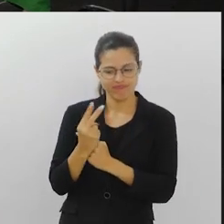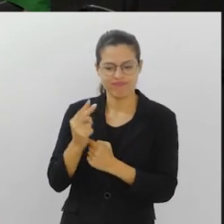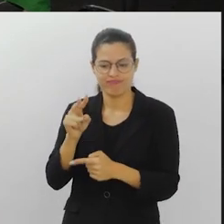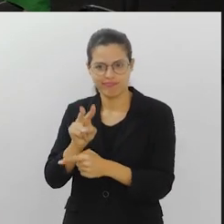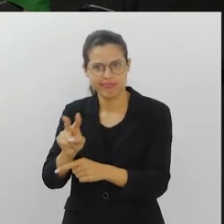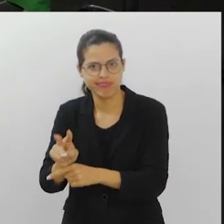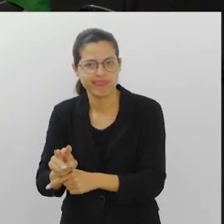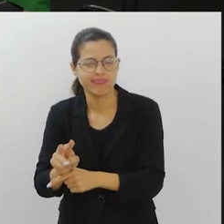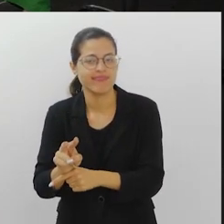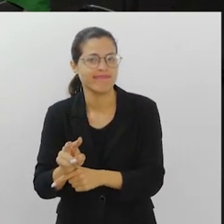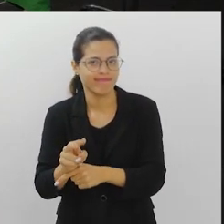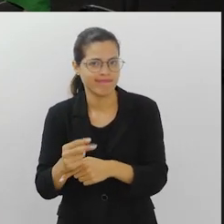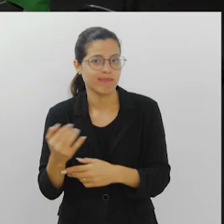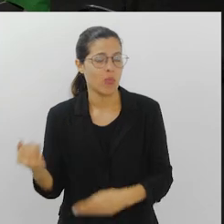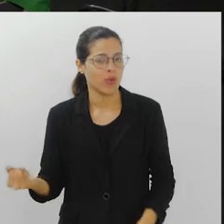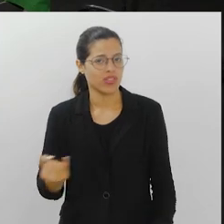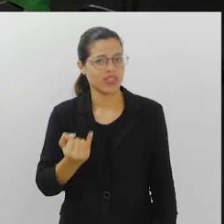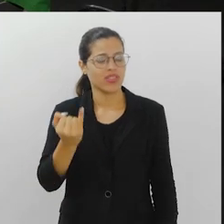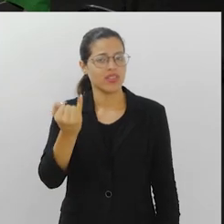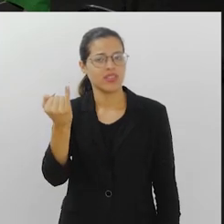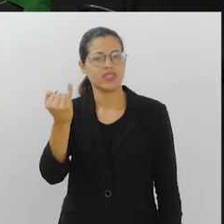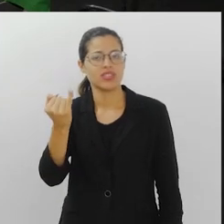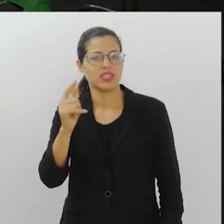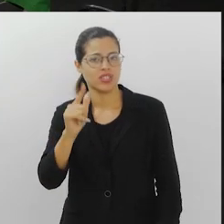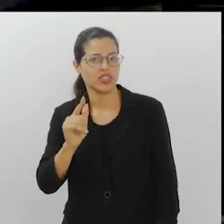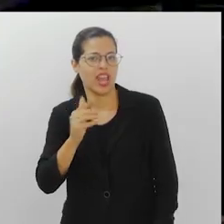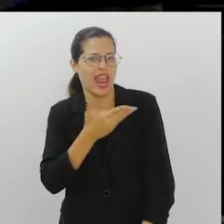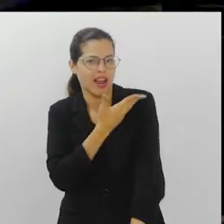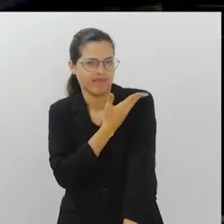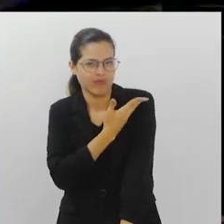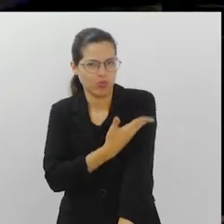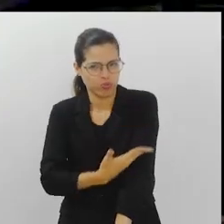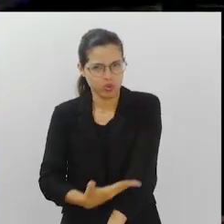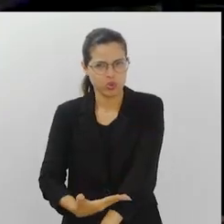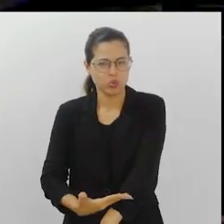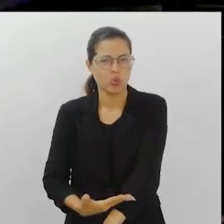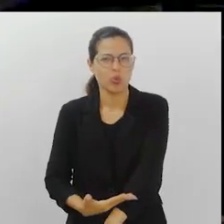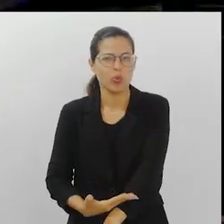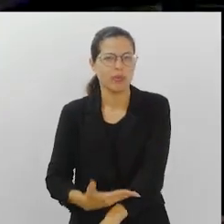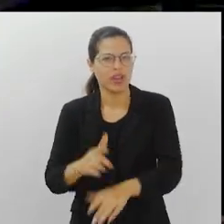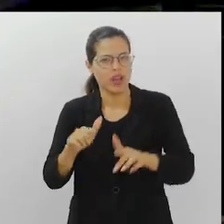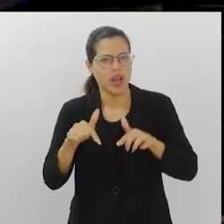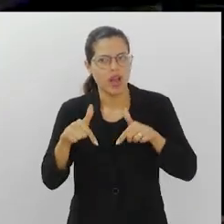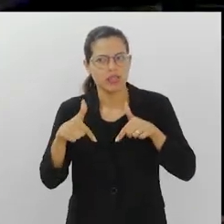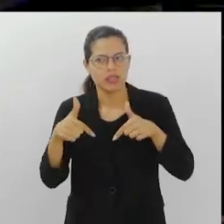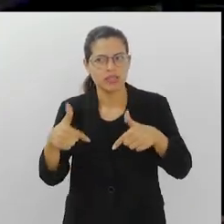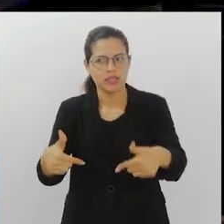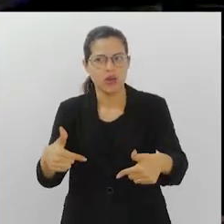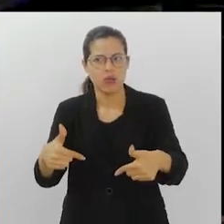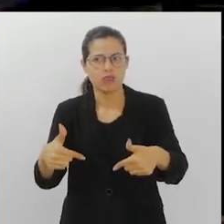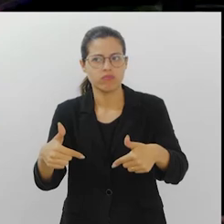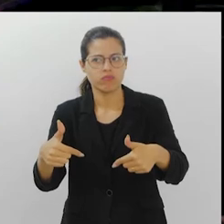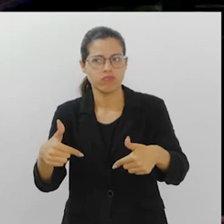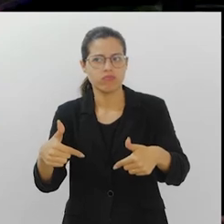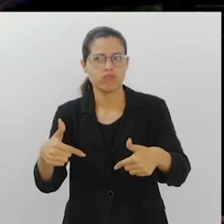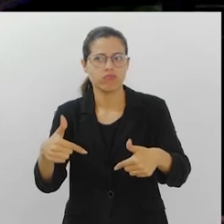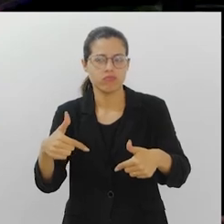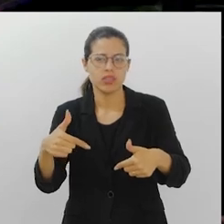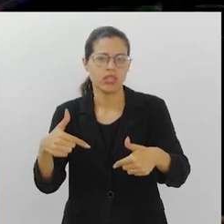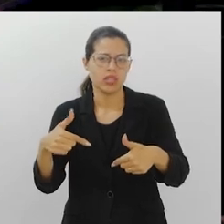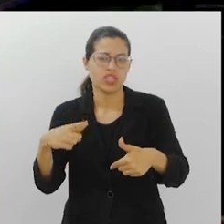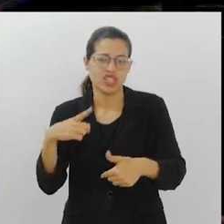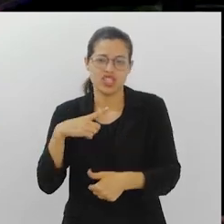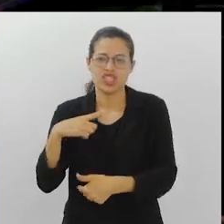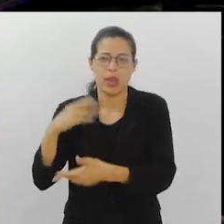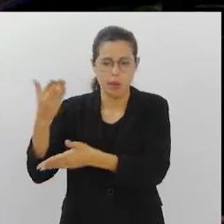do outro. Então, são hábitos e costumes que se tinha e que é preciso